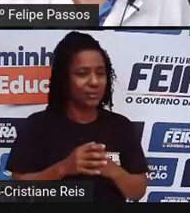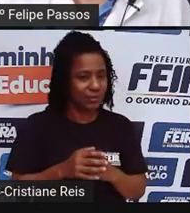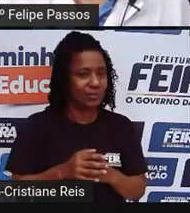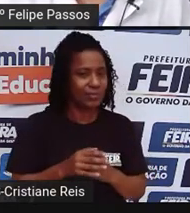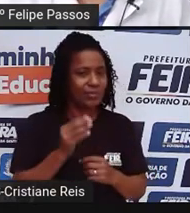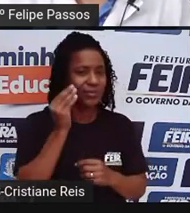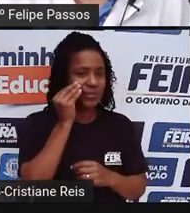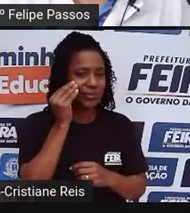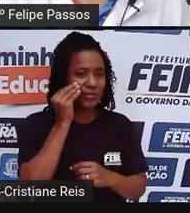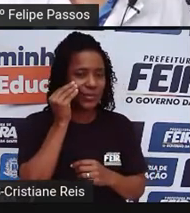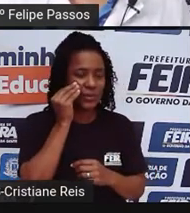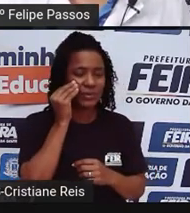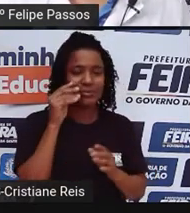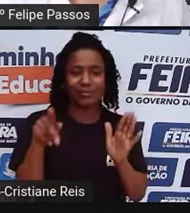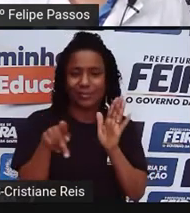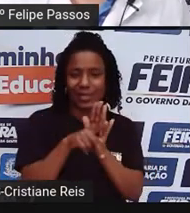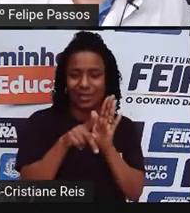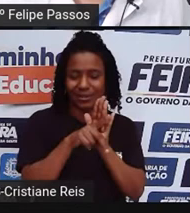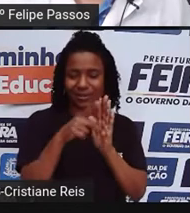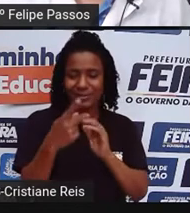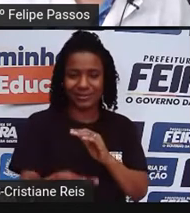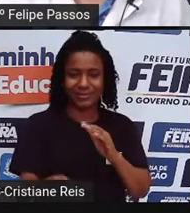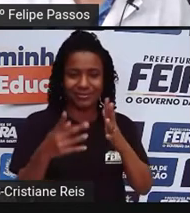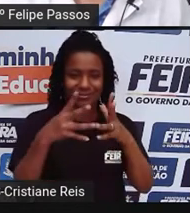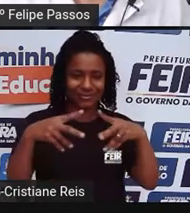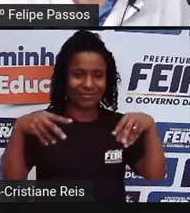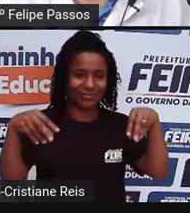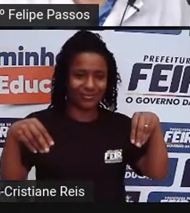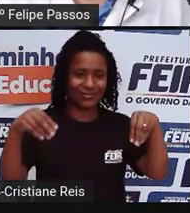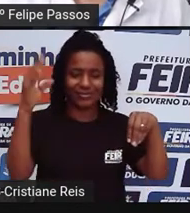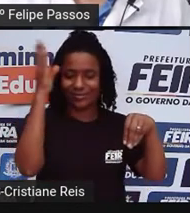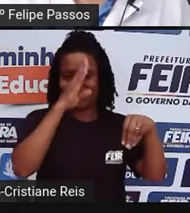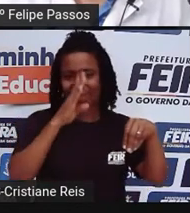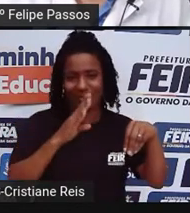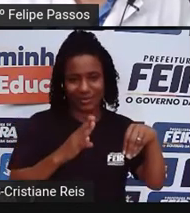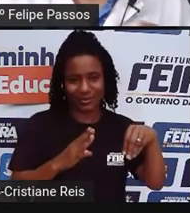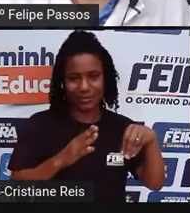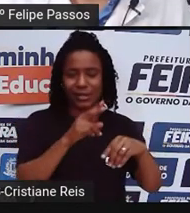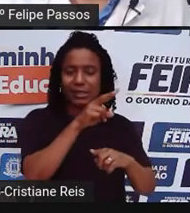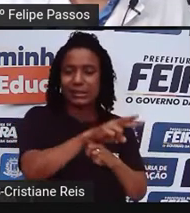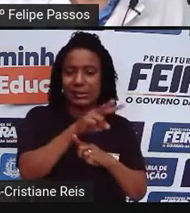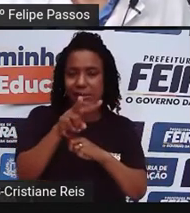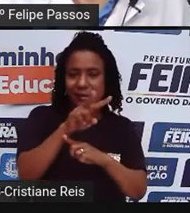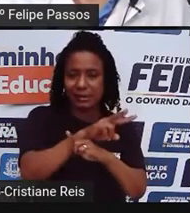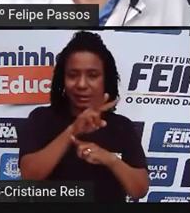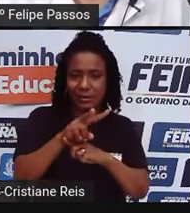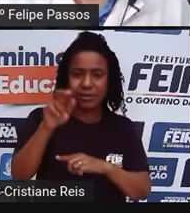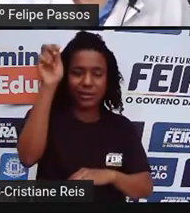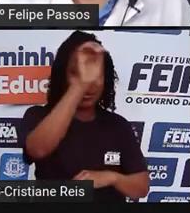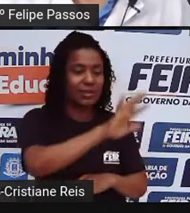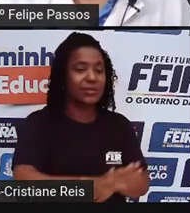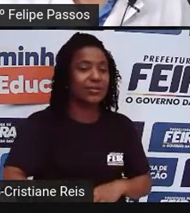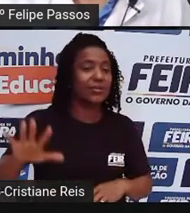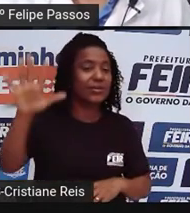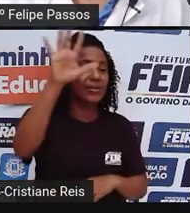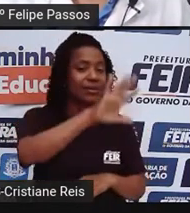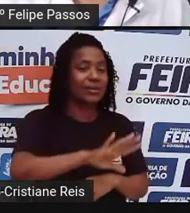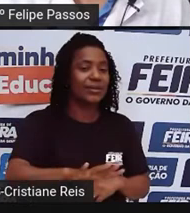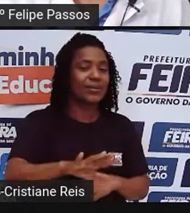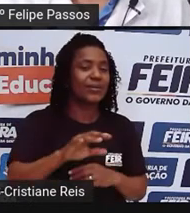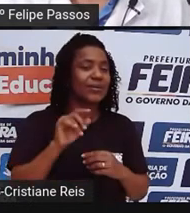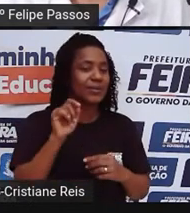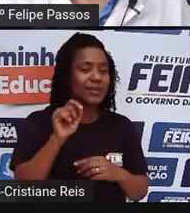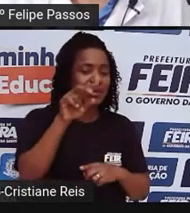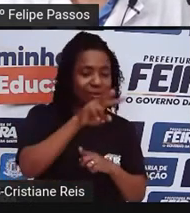né? E elas fazem parte de um território. Então, quem vai, a nível nacional, administrar, conta,